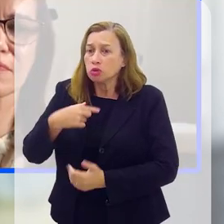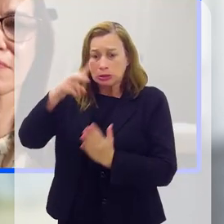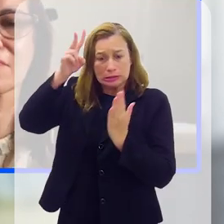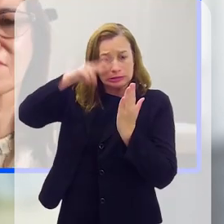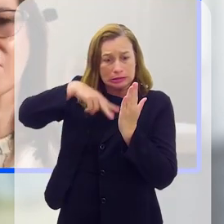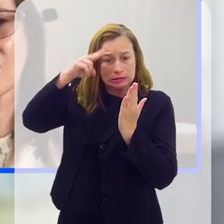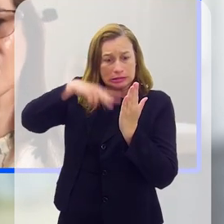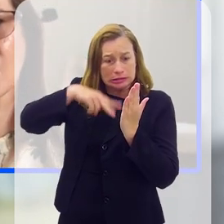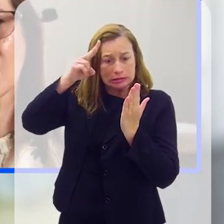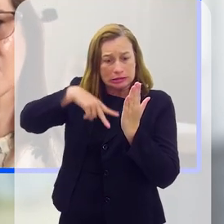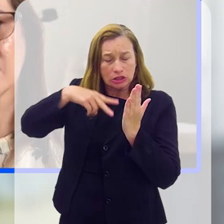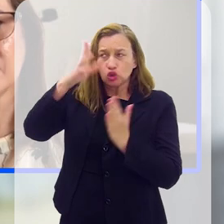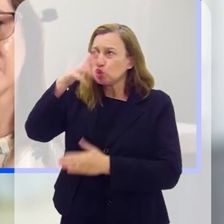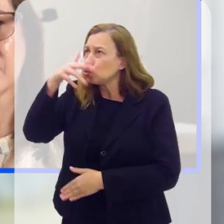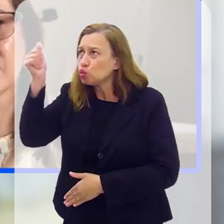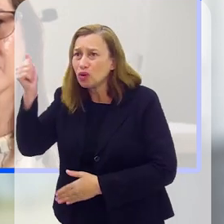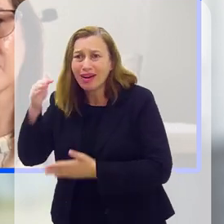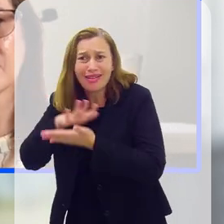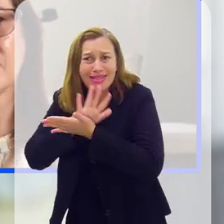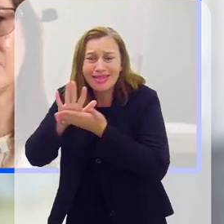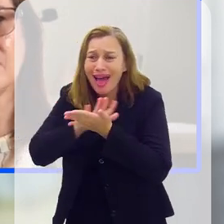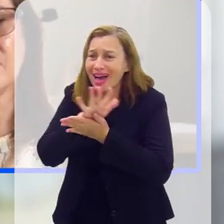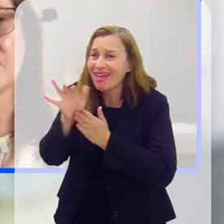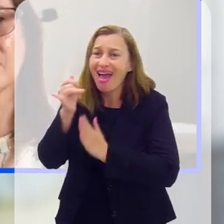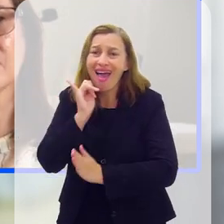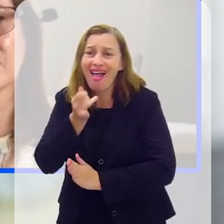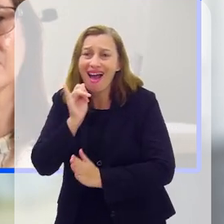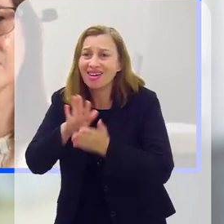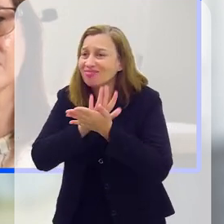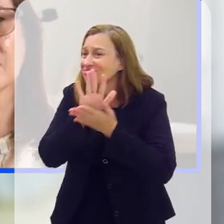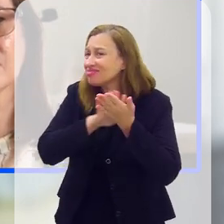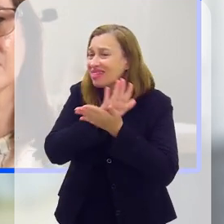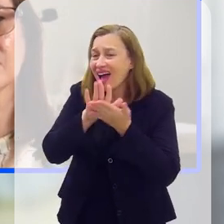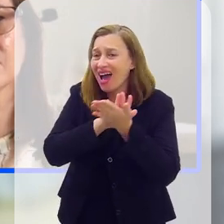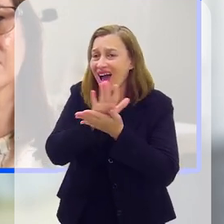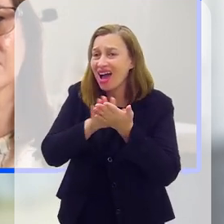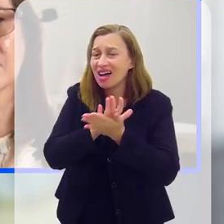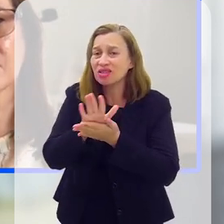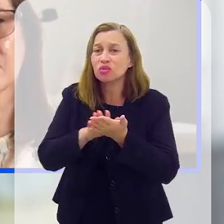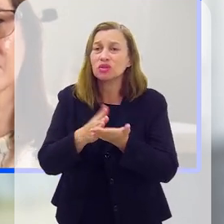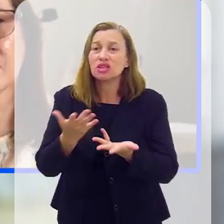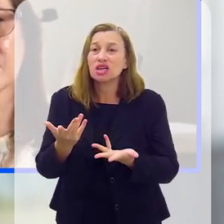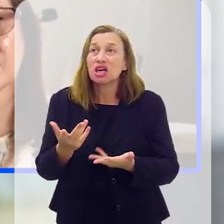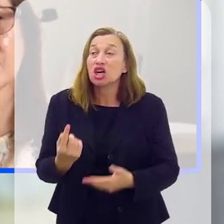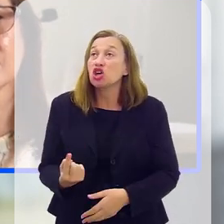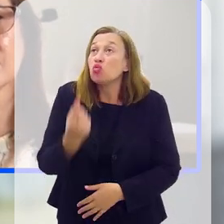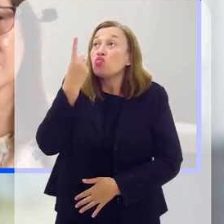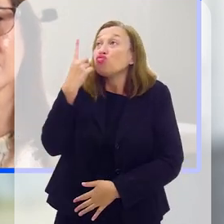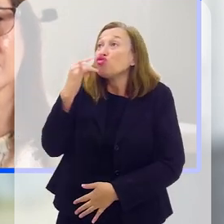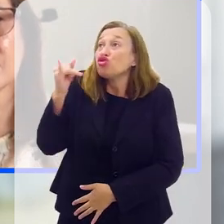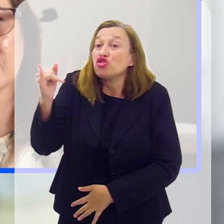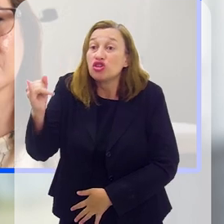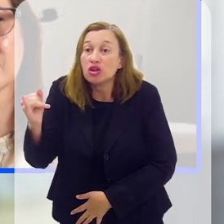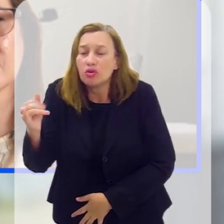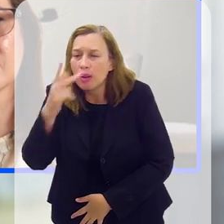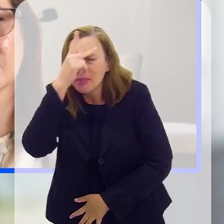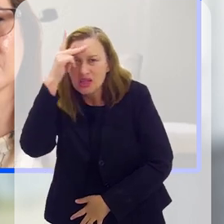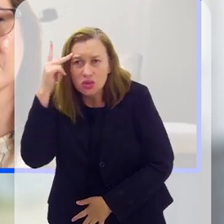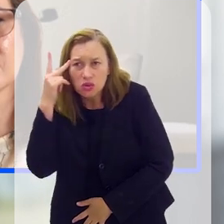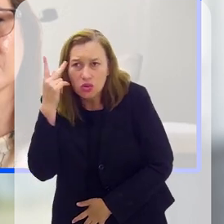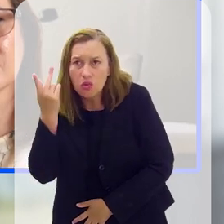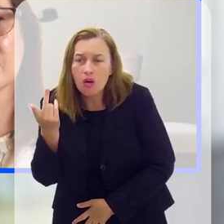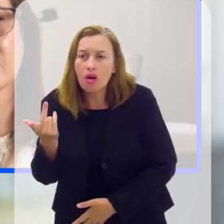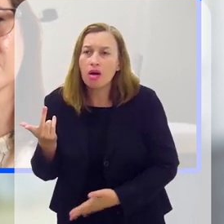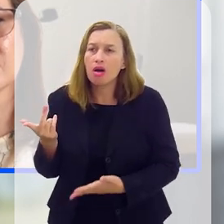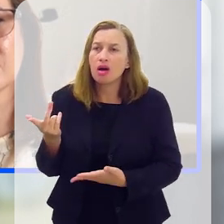li nada na literatura especializada, nem nenhum relato baseado em evidências científicas, de que alguém um dia, nada, como